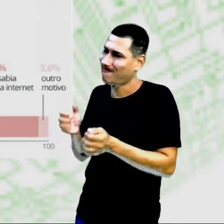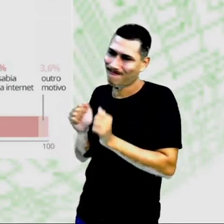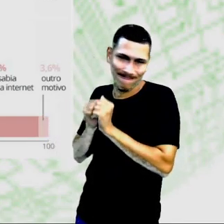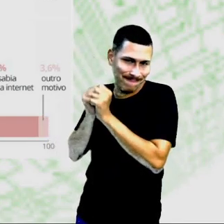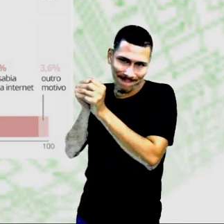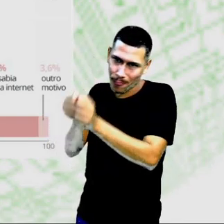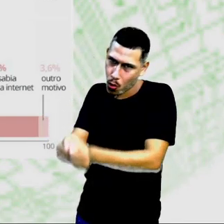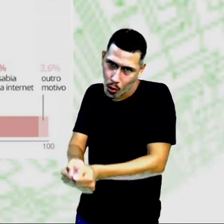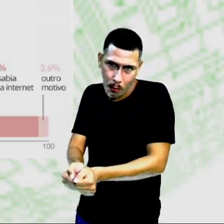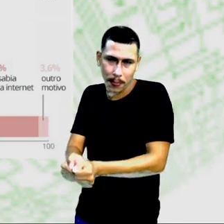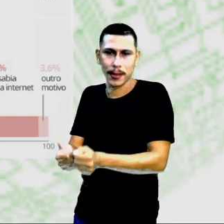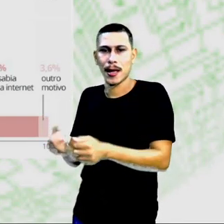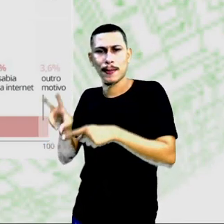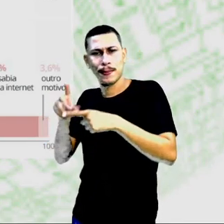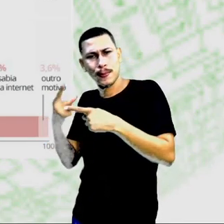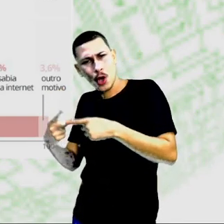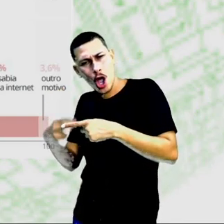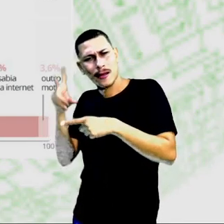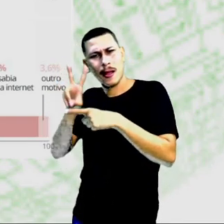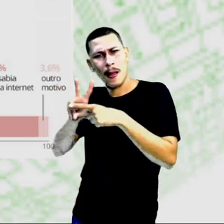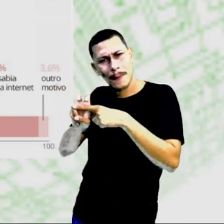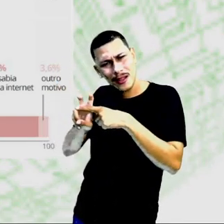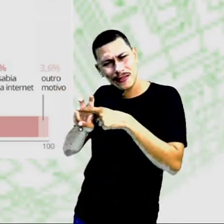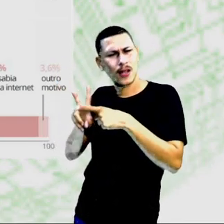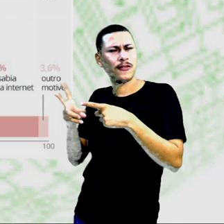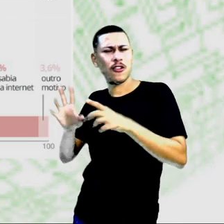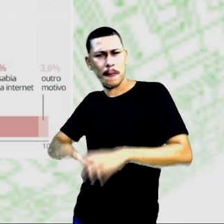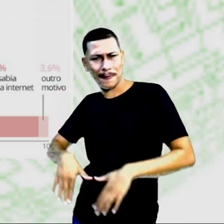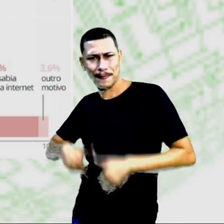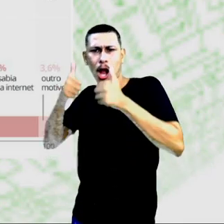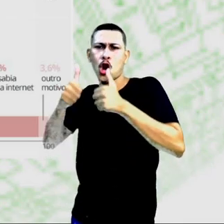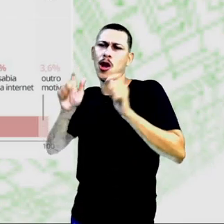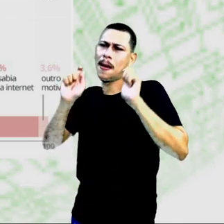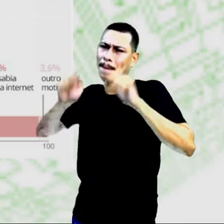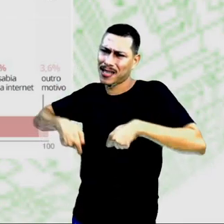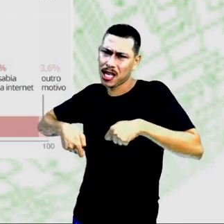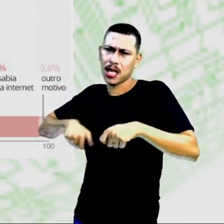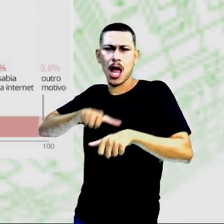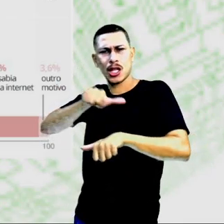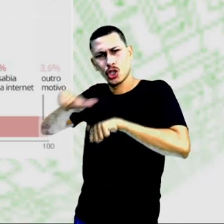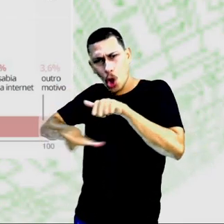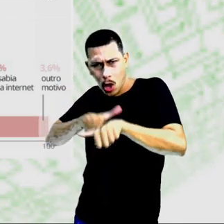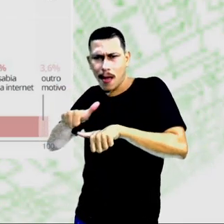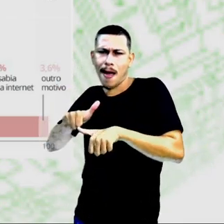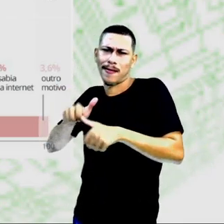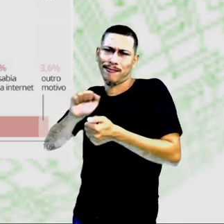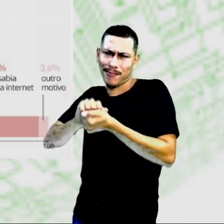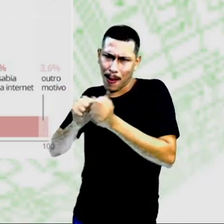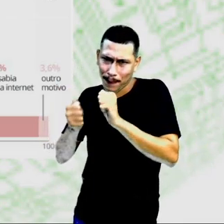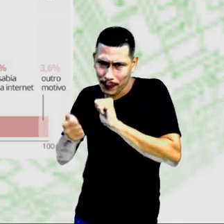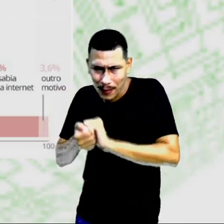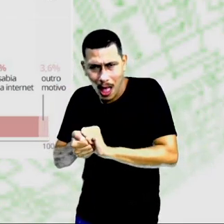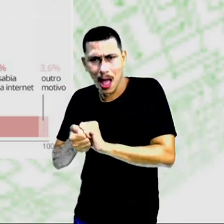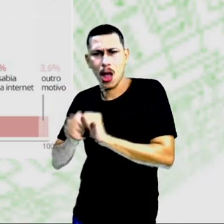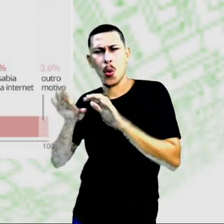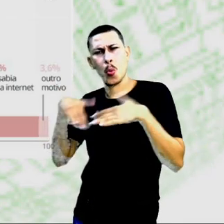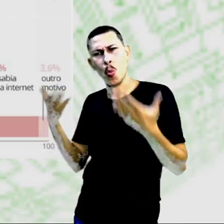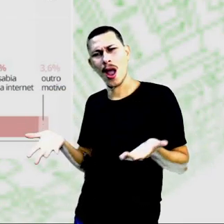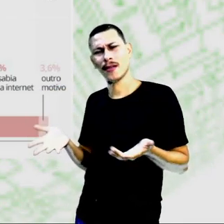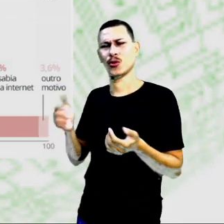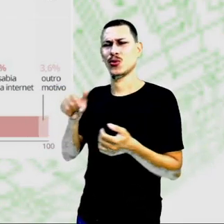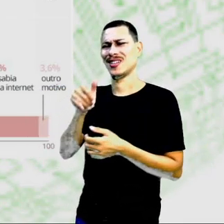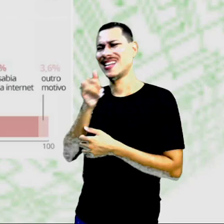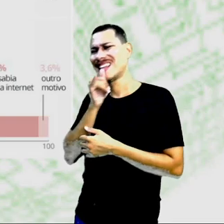não suportar esse determinado aplicativo. Você tem que atualizar. E quando você vai atualizar,